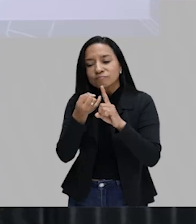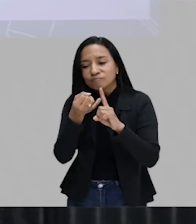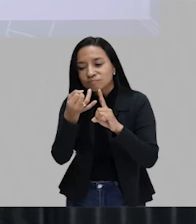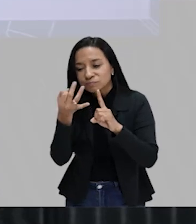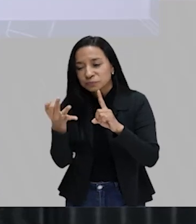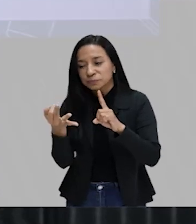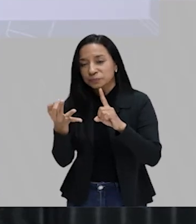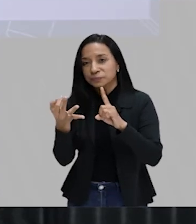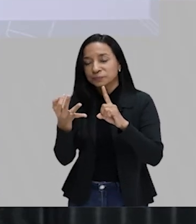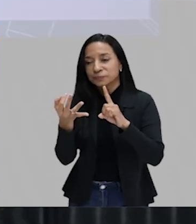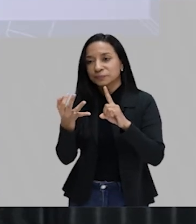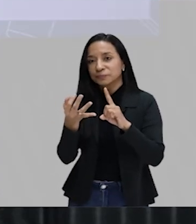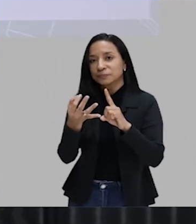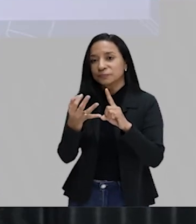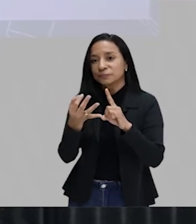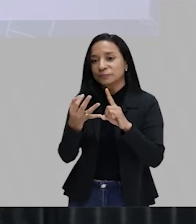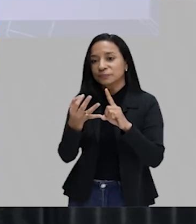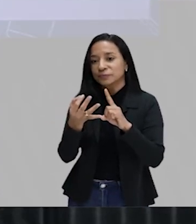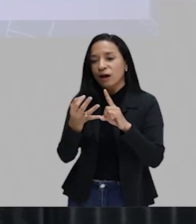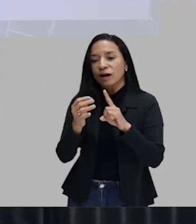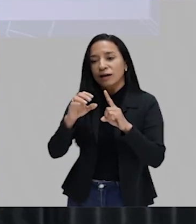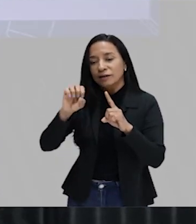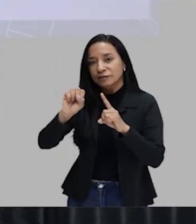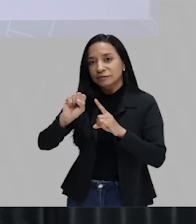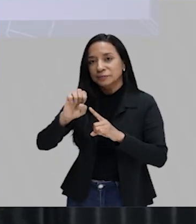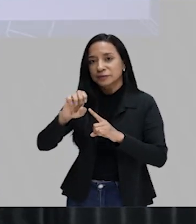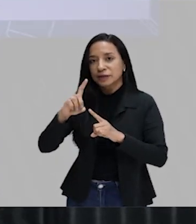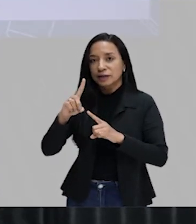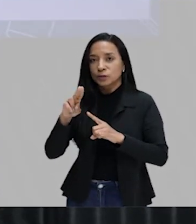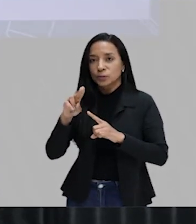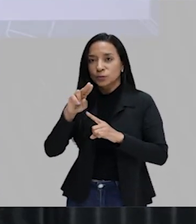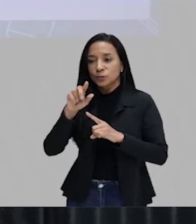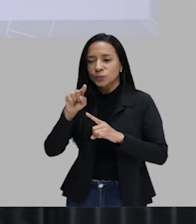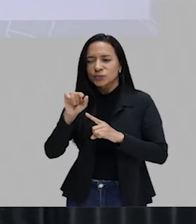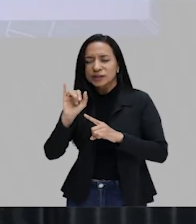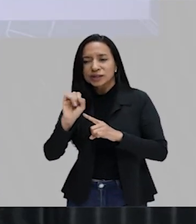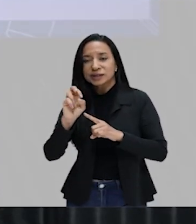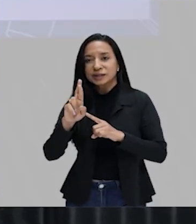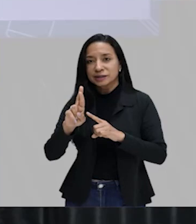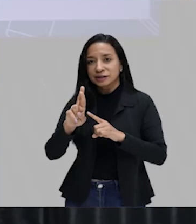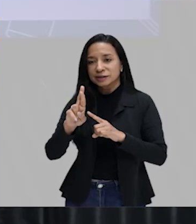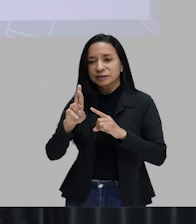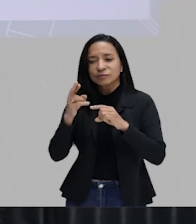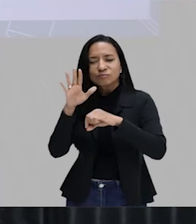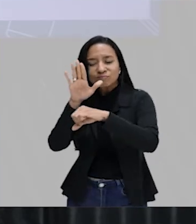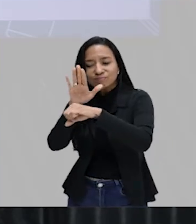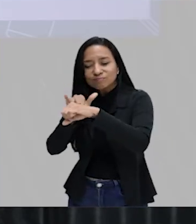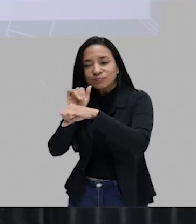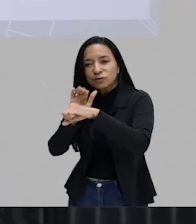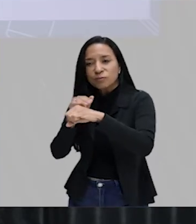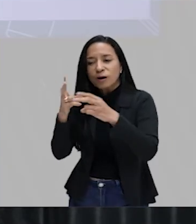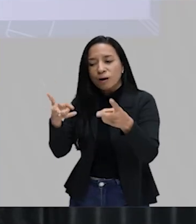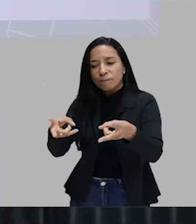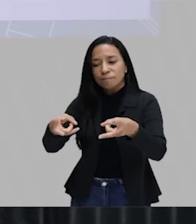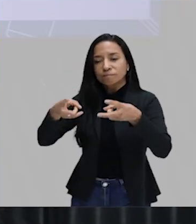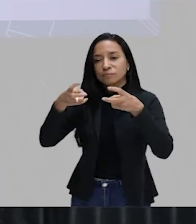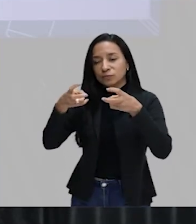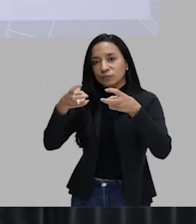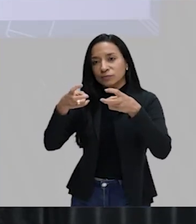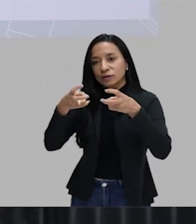como é que eu diria? Seduzir. Quando você é seduzido por algo, não tem como você fugir.